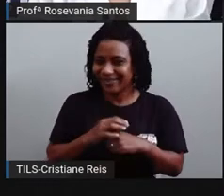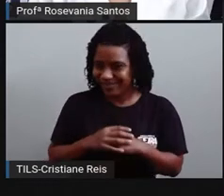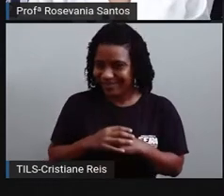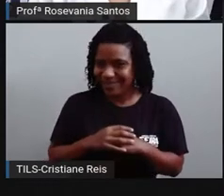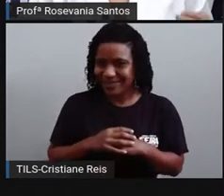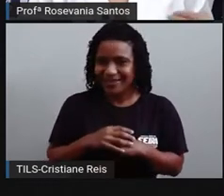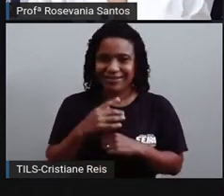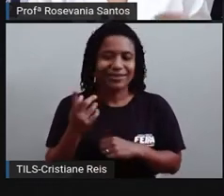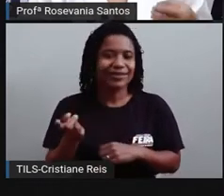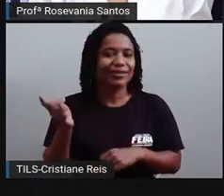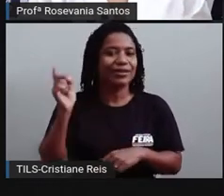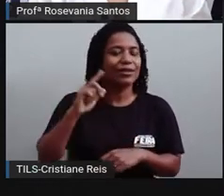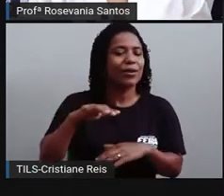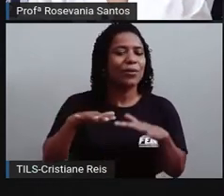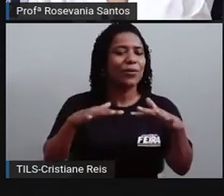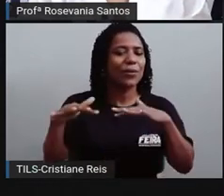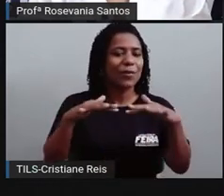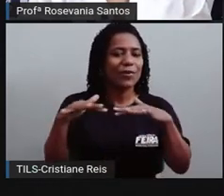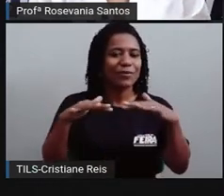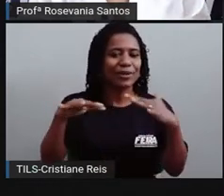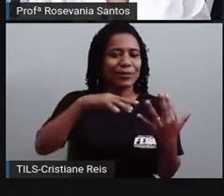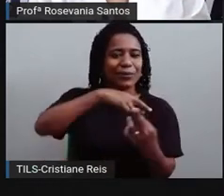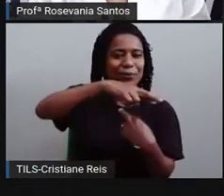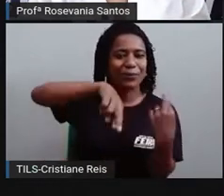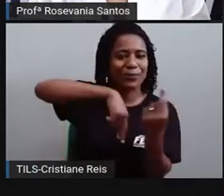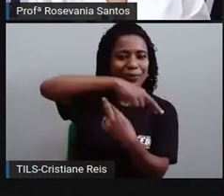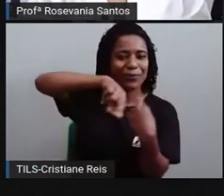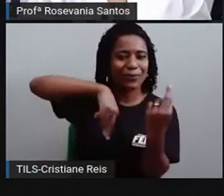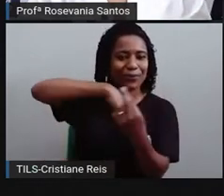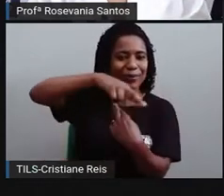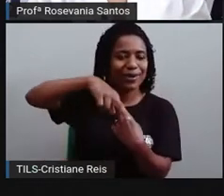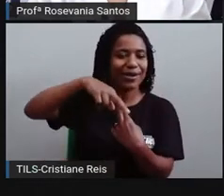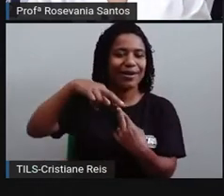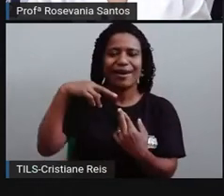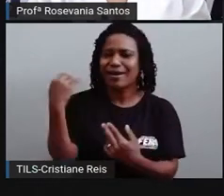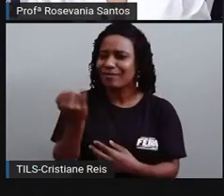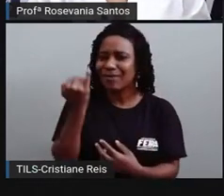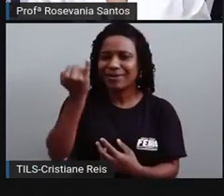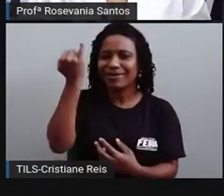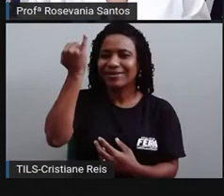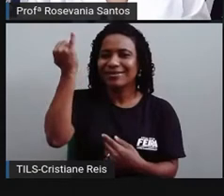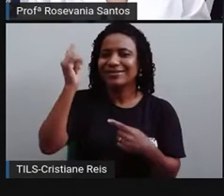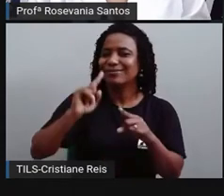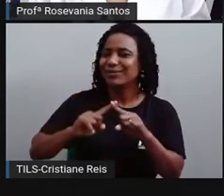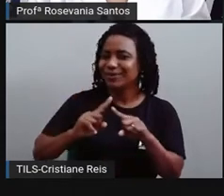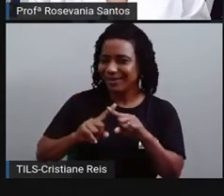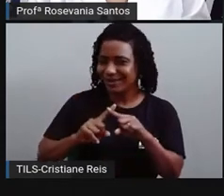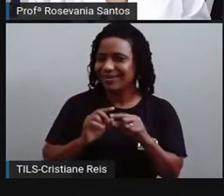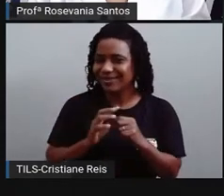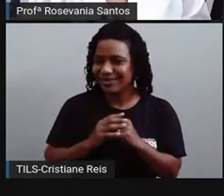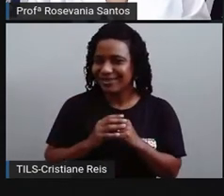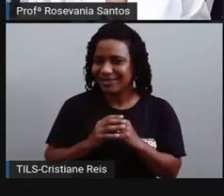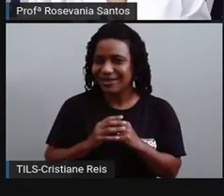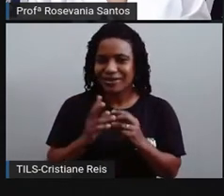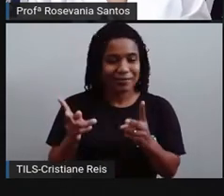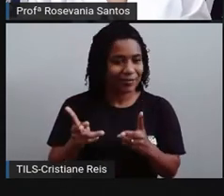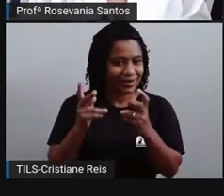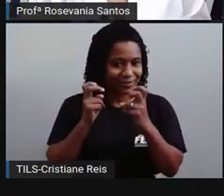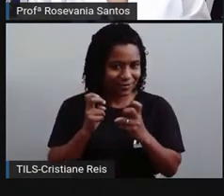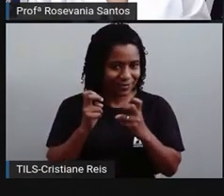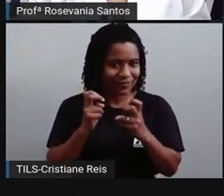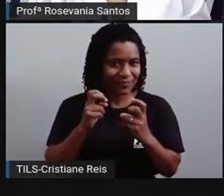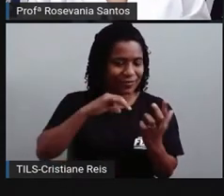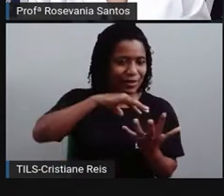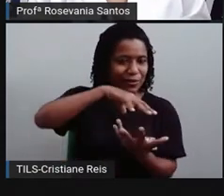qual a importância deste movimento para os cursos horários? Se você perceber, a Terra, né? Para dar